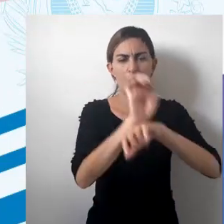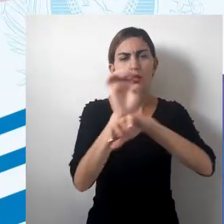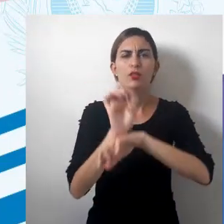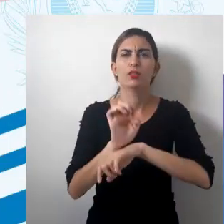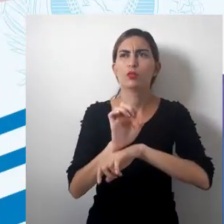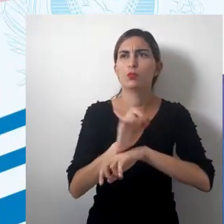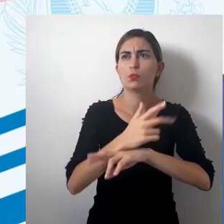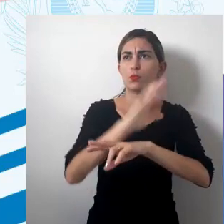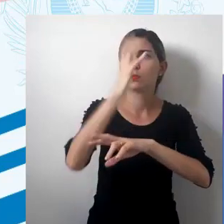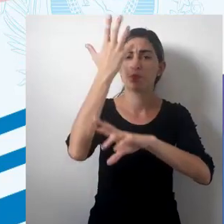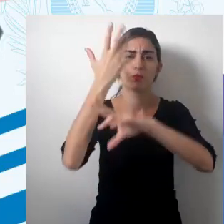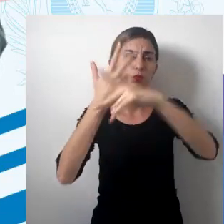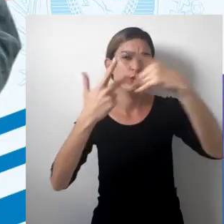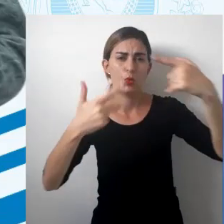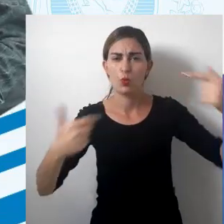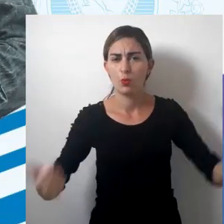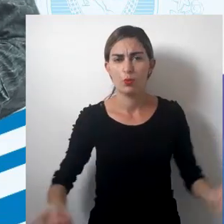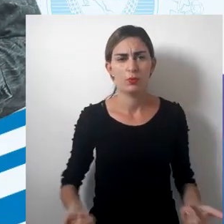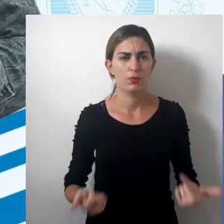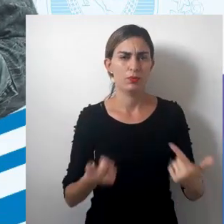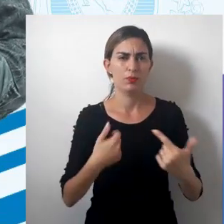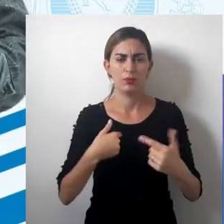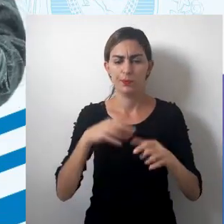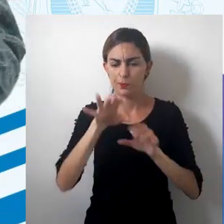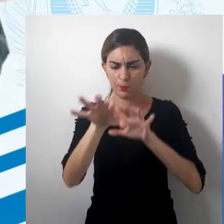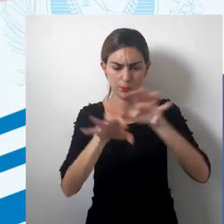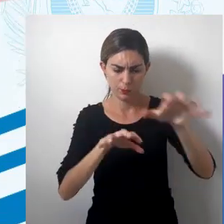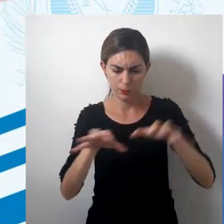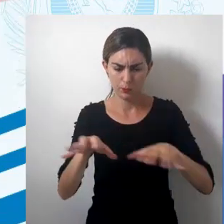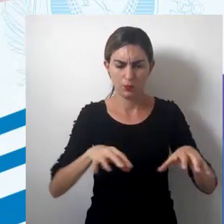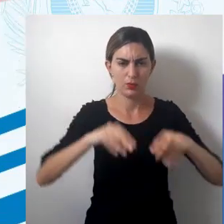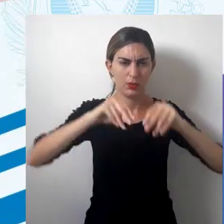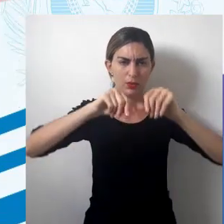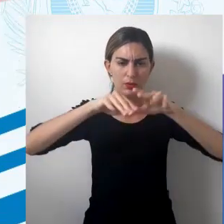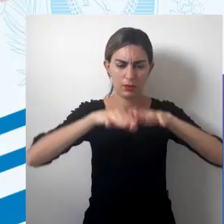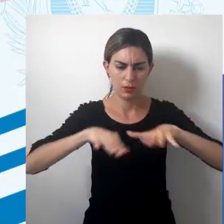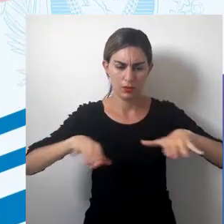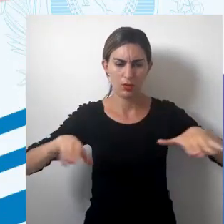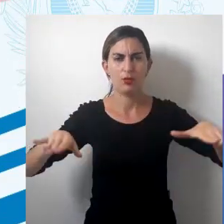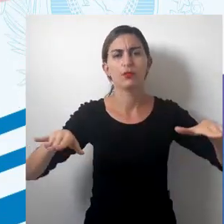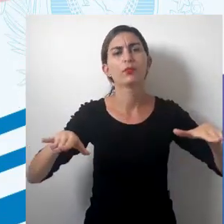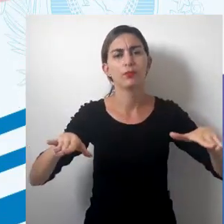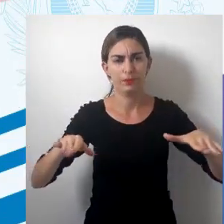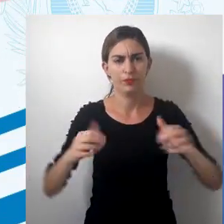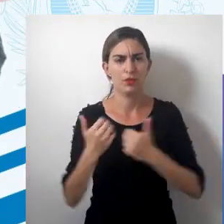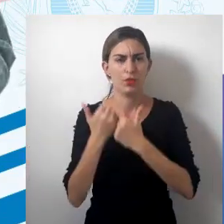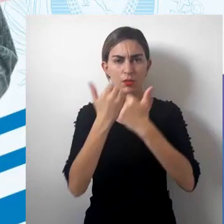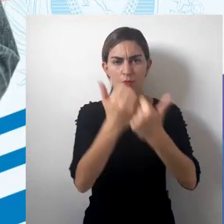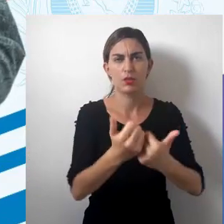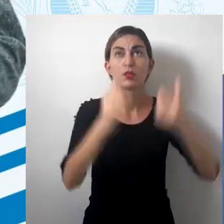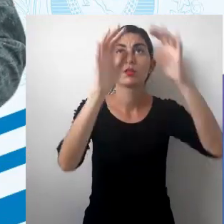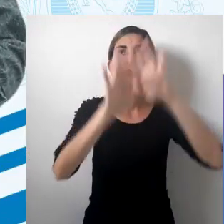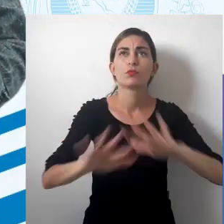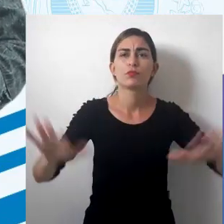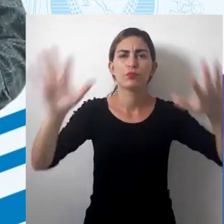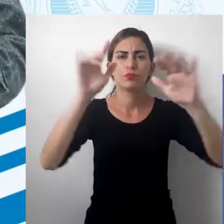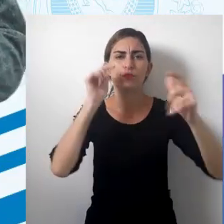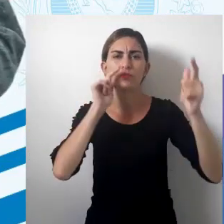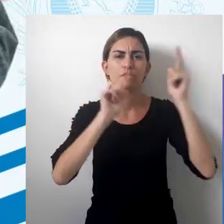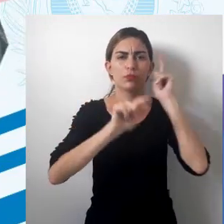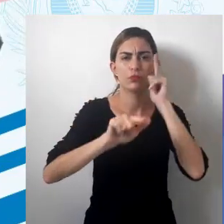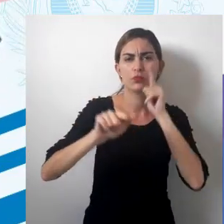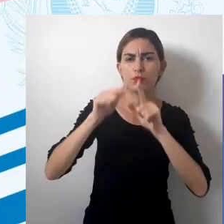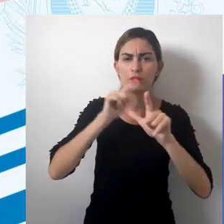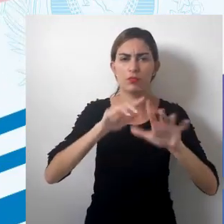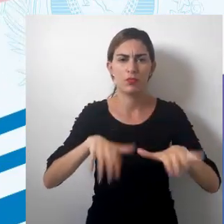fenômenos e objetos que vão se acumulando sobre a superfície da Terra. A representação espacial passa a ganhar